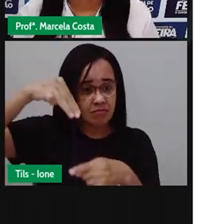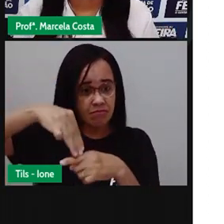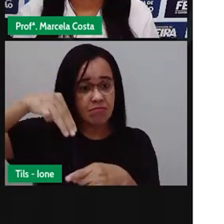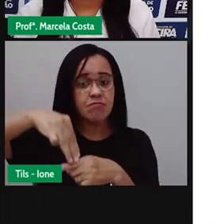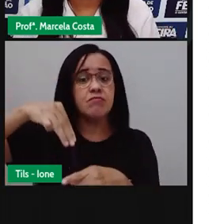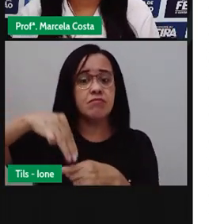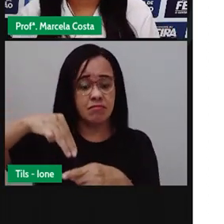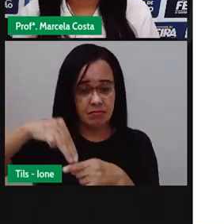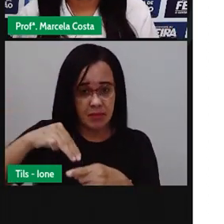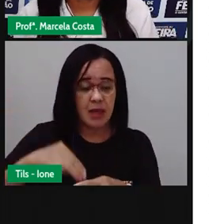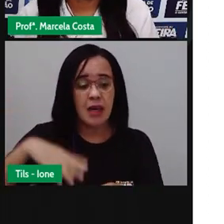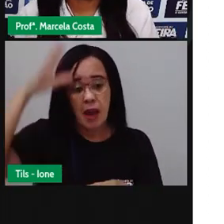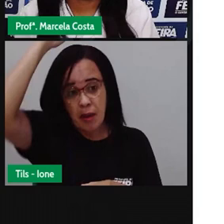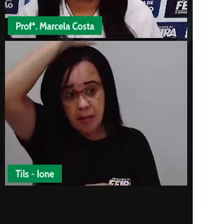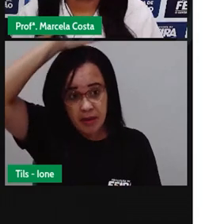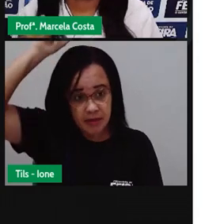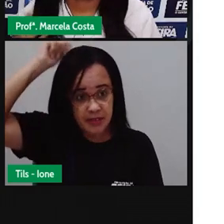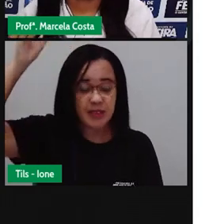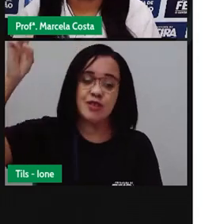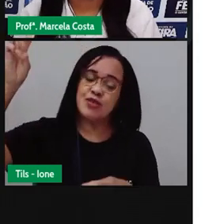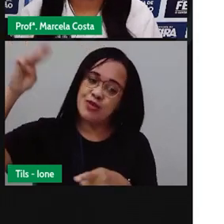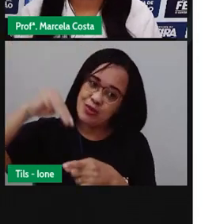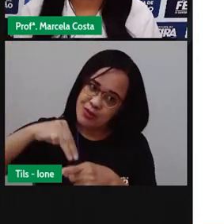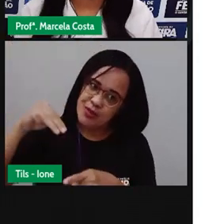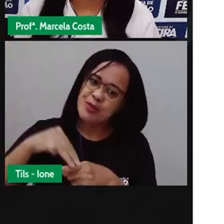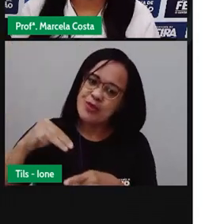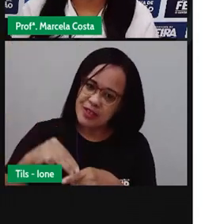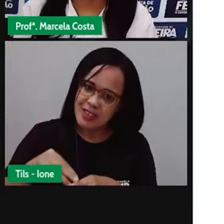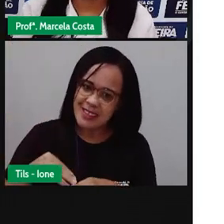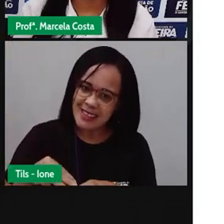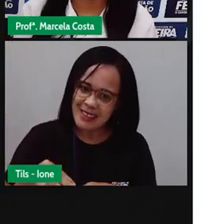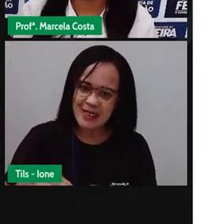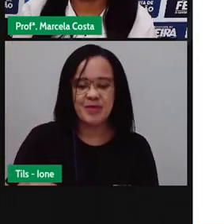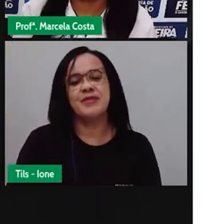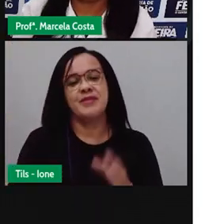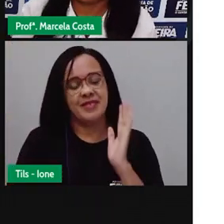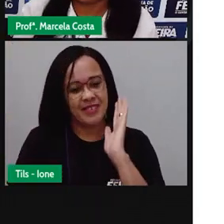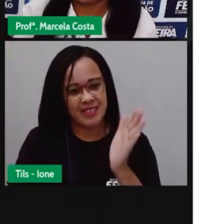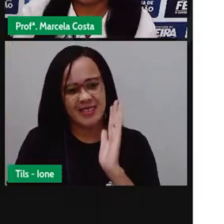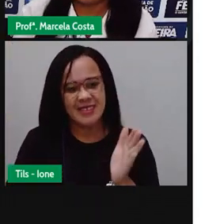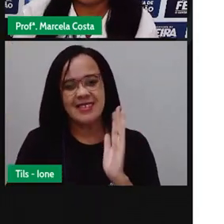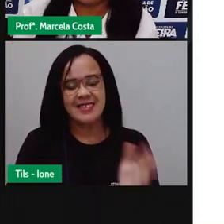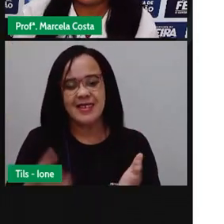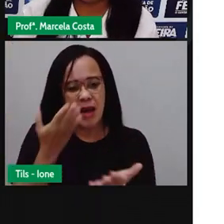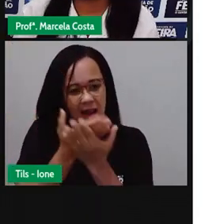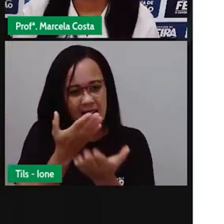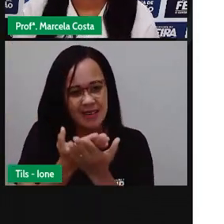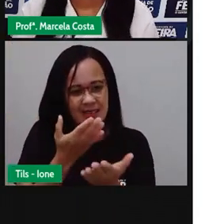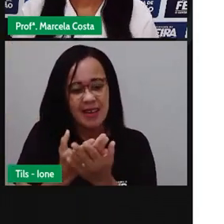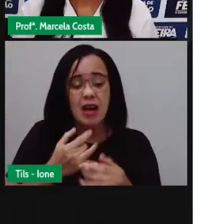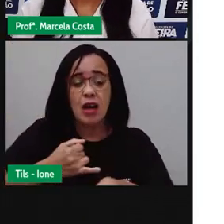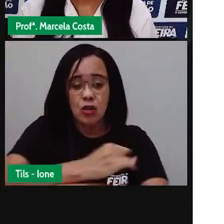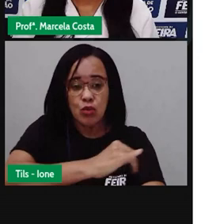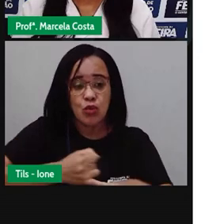vocês podem já ter visto alguma aula dela aí no YouTube